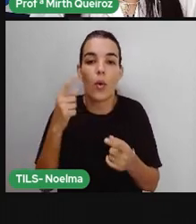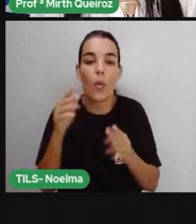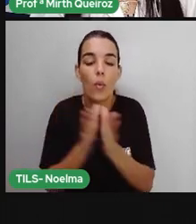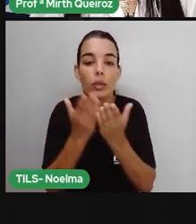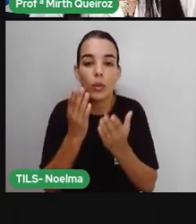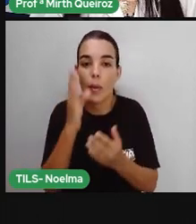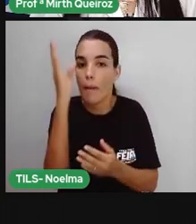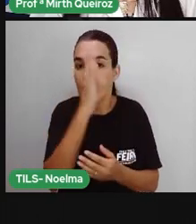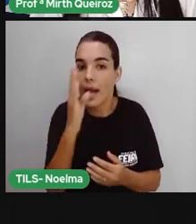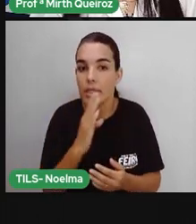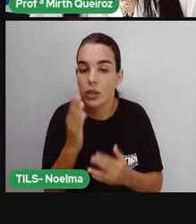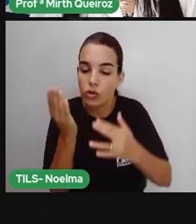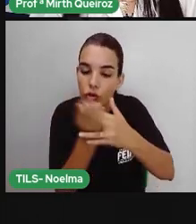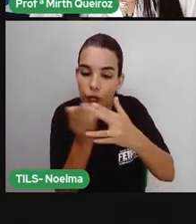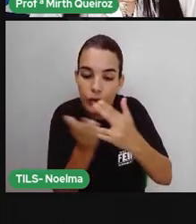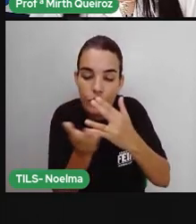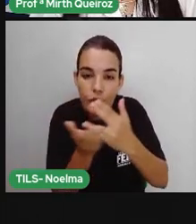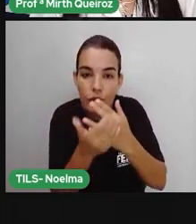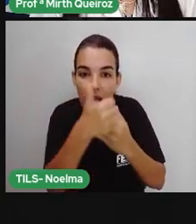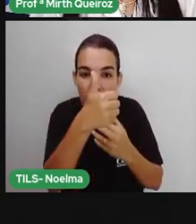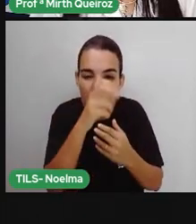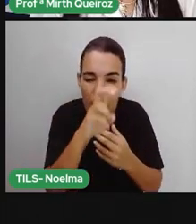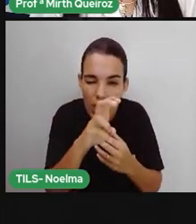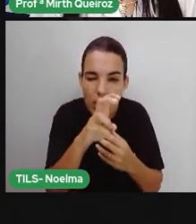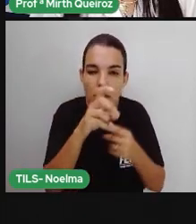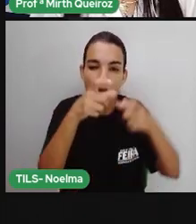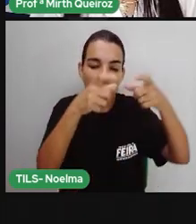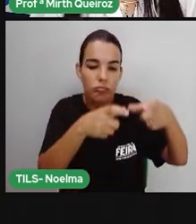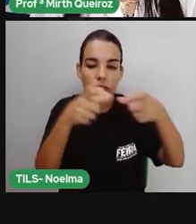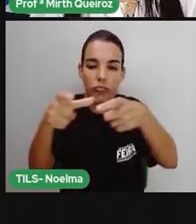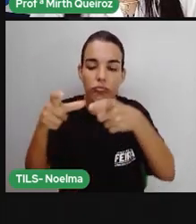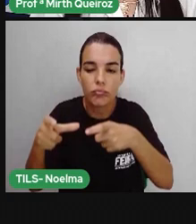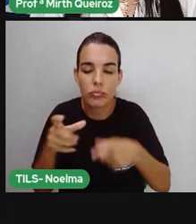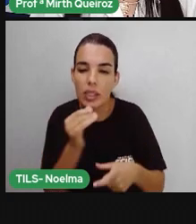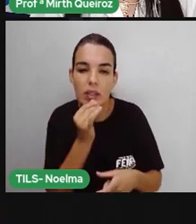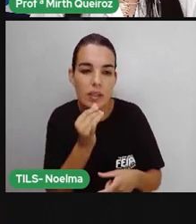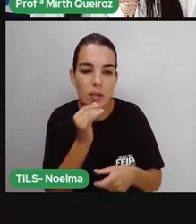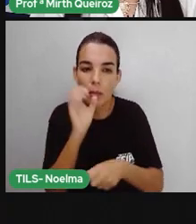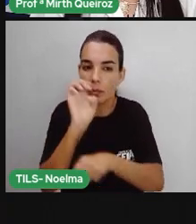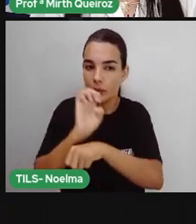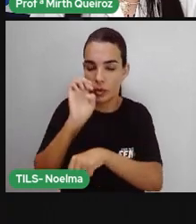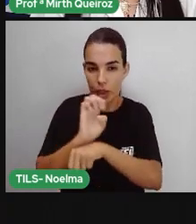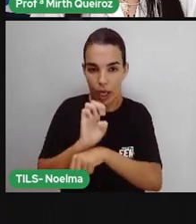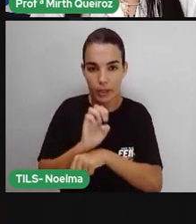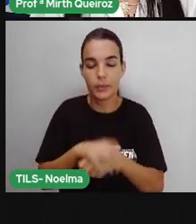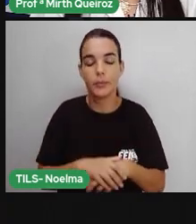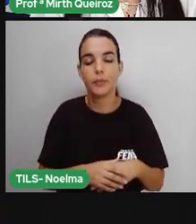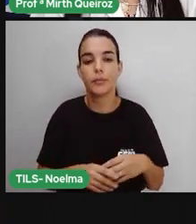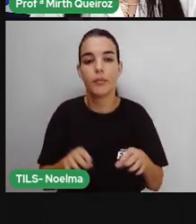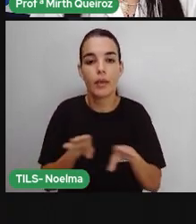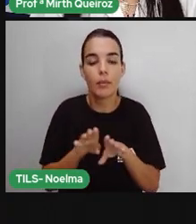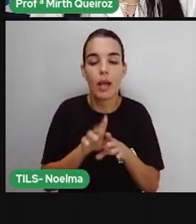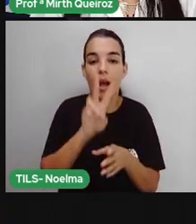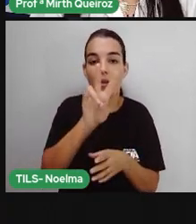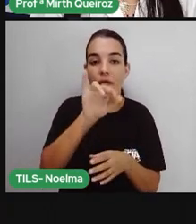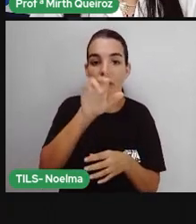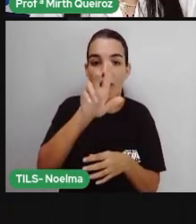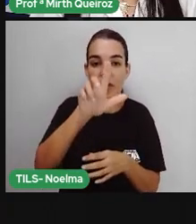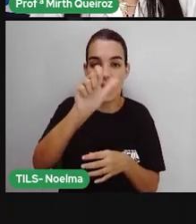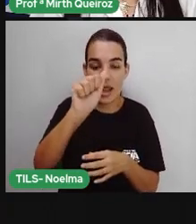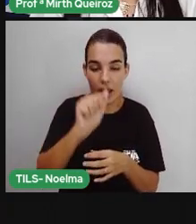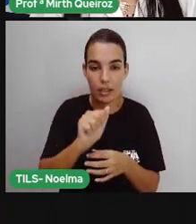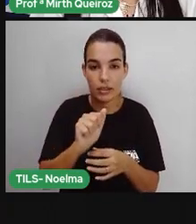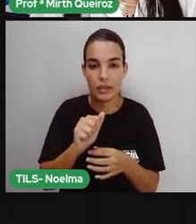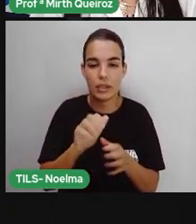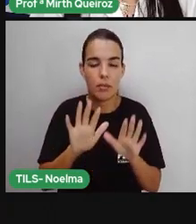hereditárias, surgindo a Vila de São Vicente, que foi a primeira vila a surgir aí, e em